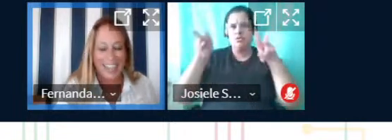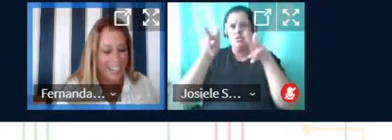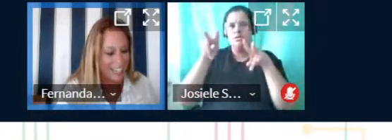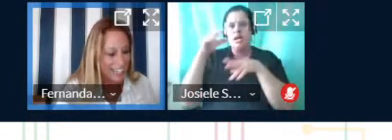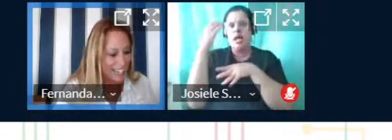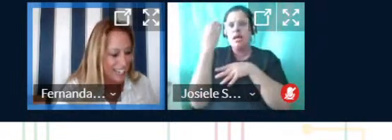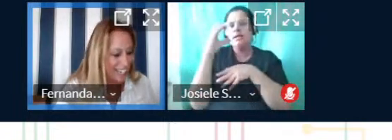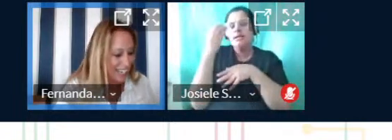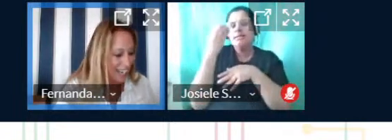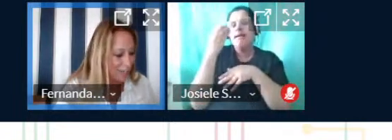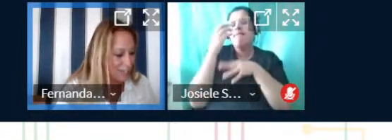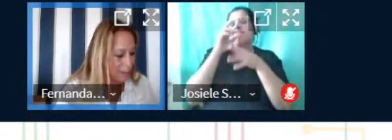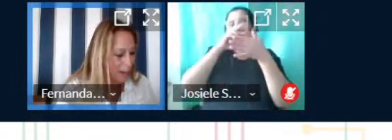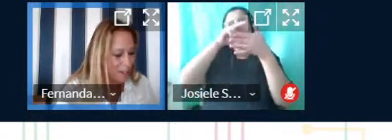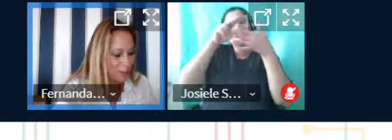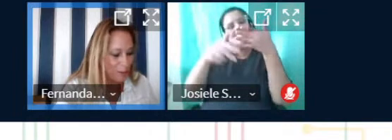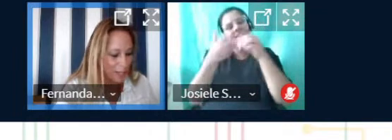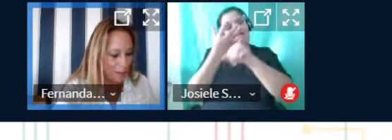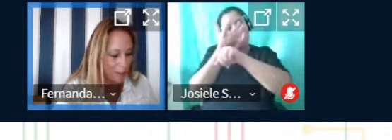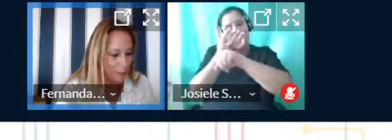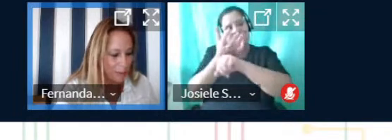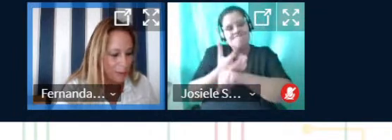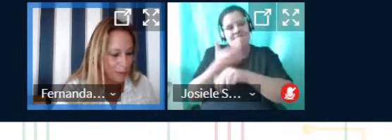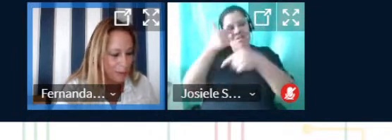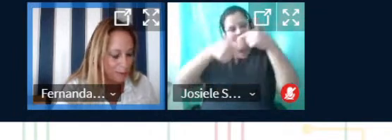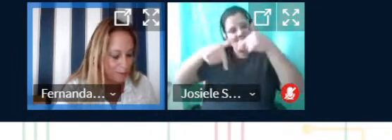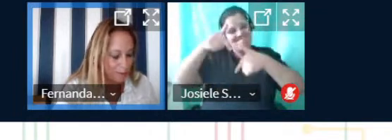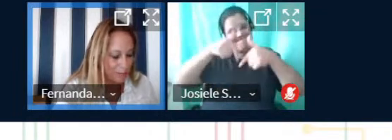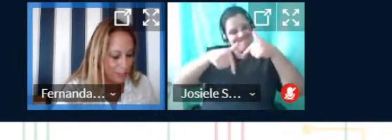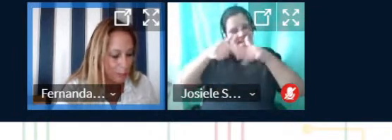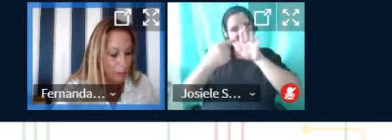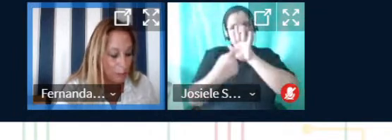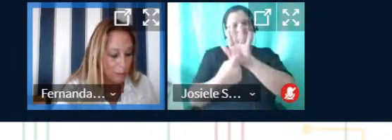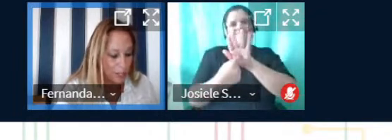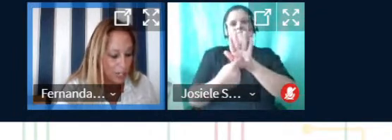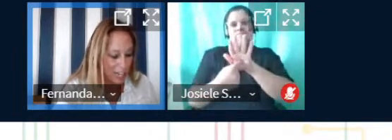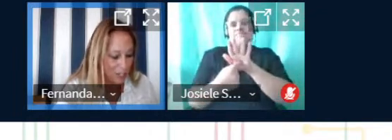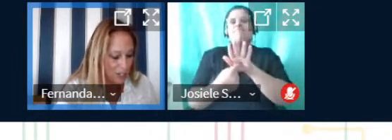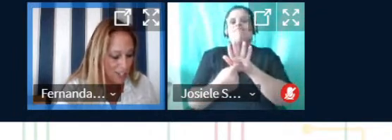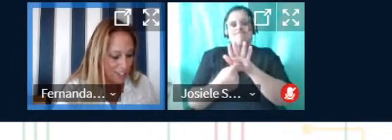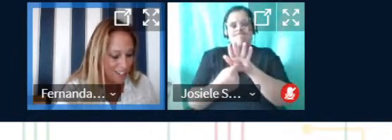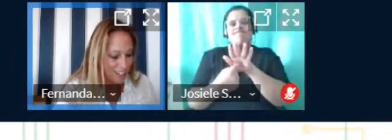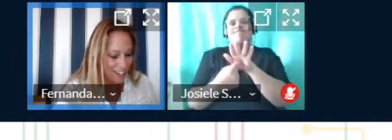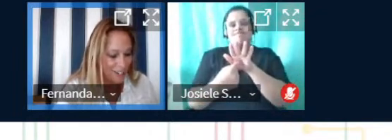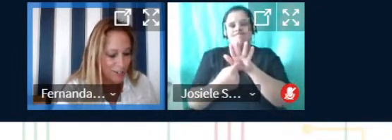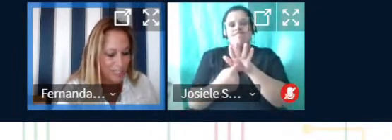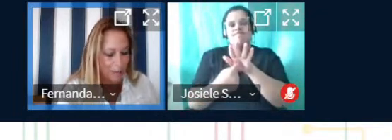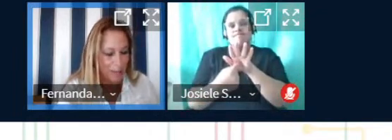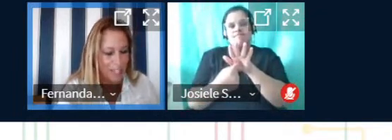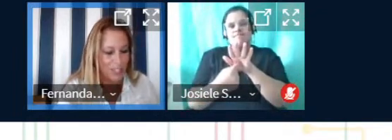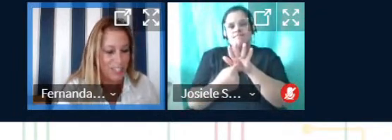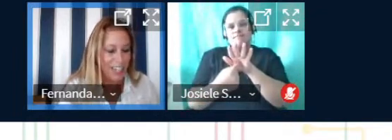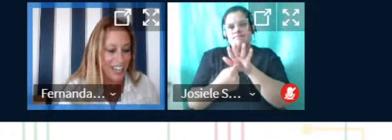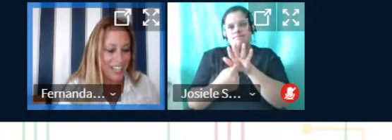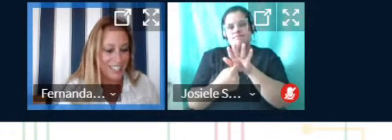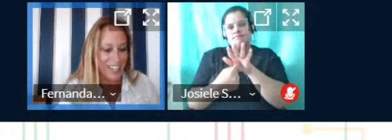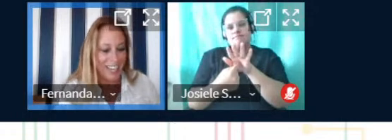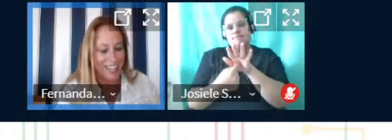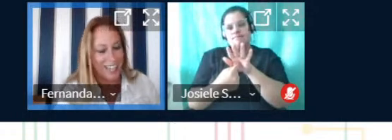multidisciplinar, e aqui os trabalhos contemplam muito, de modo muito pertinente, justamente